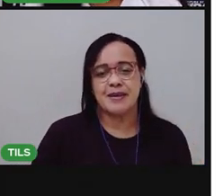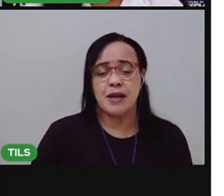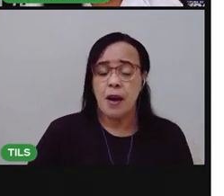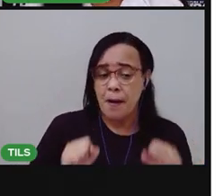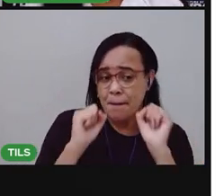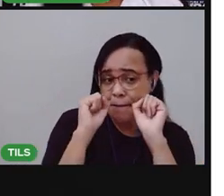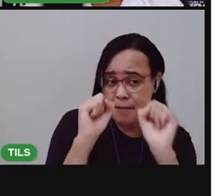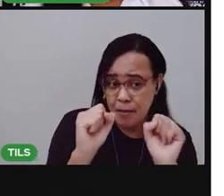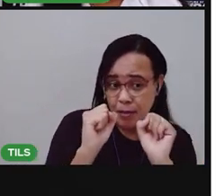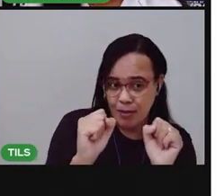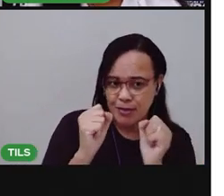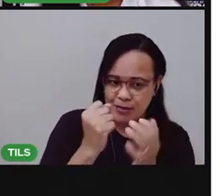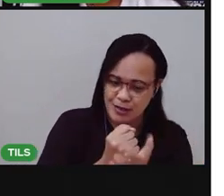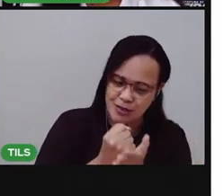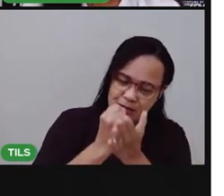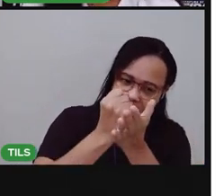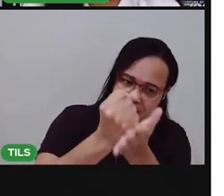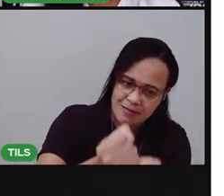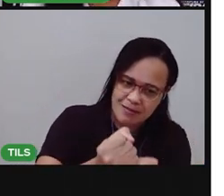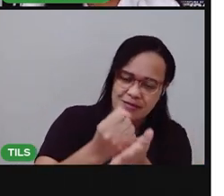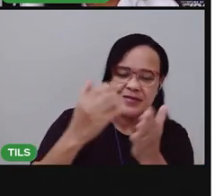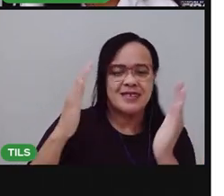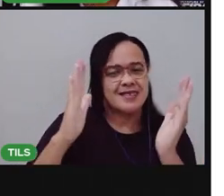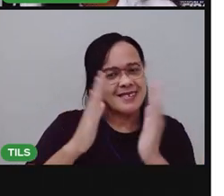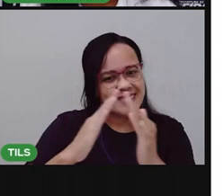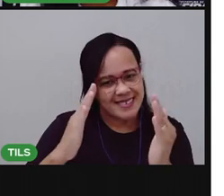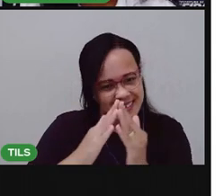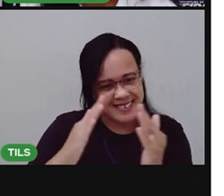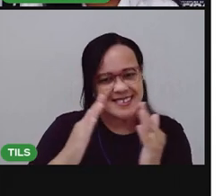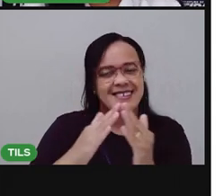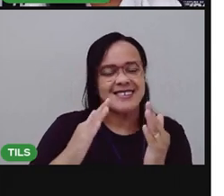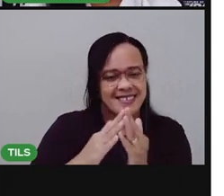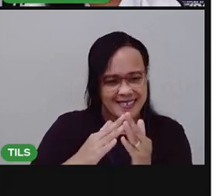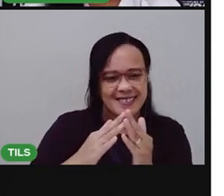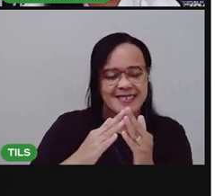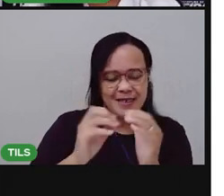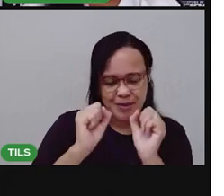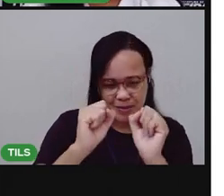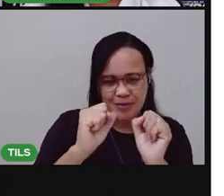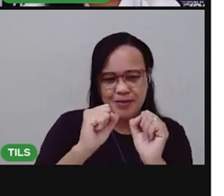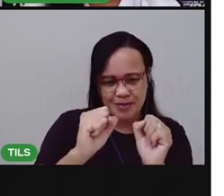casa, cooperando com as atividades de trabalho doméstico.